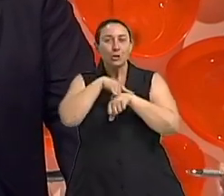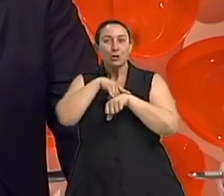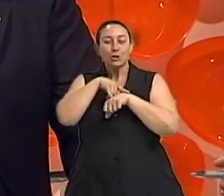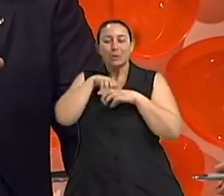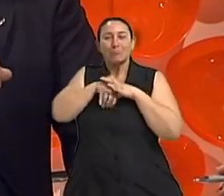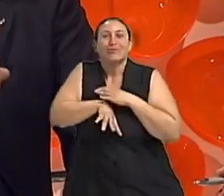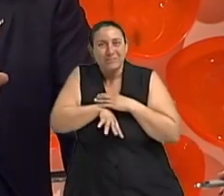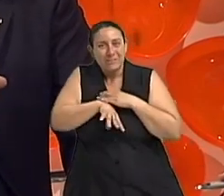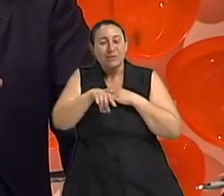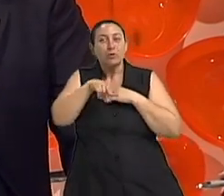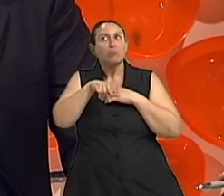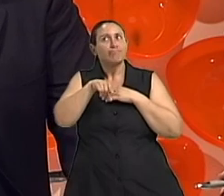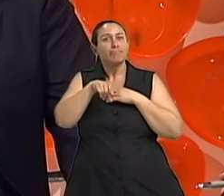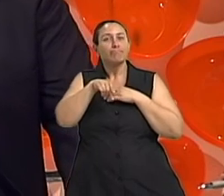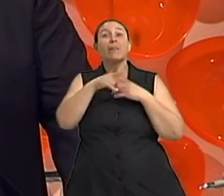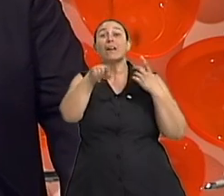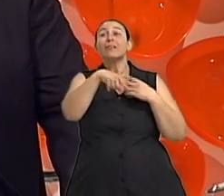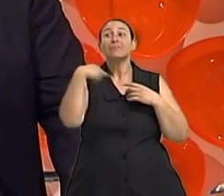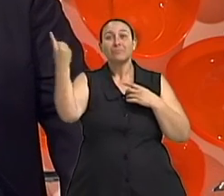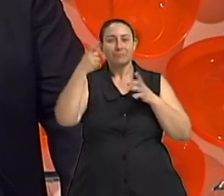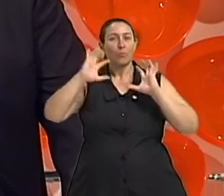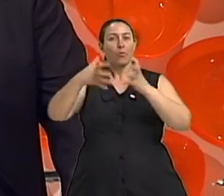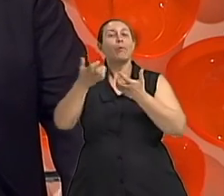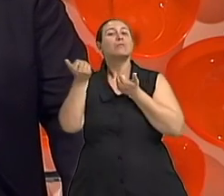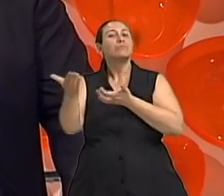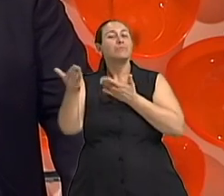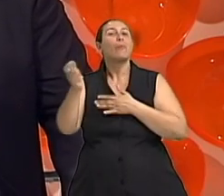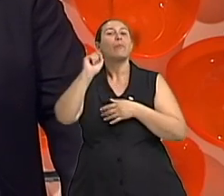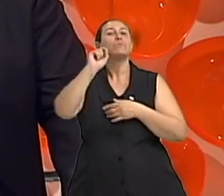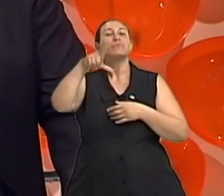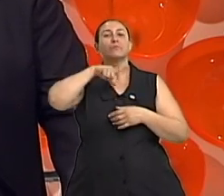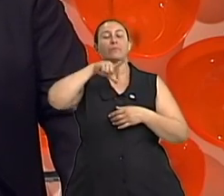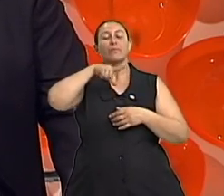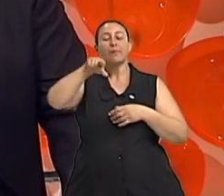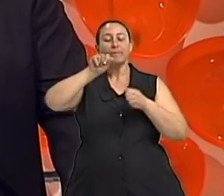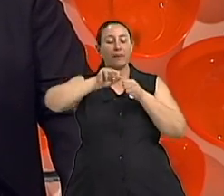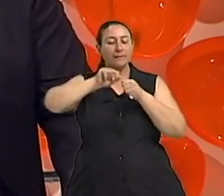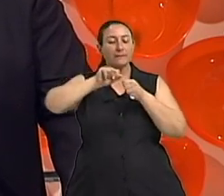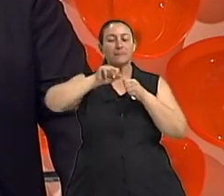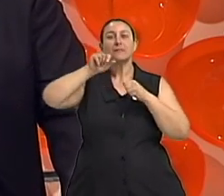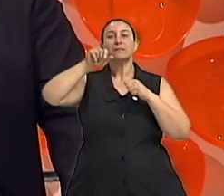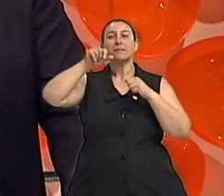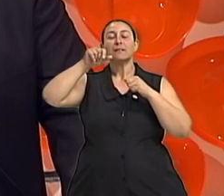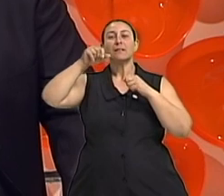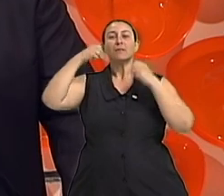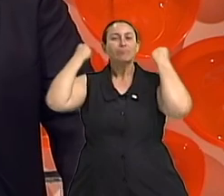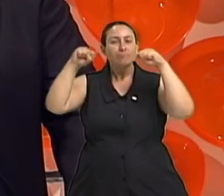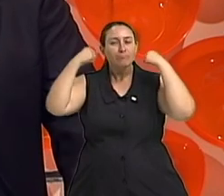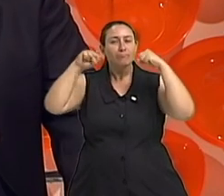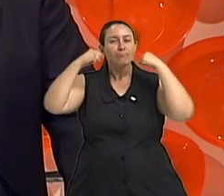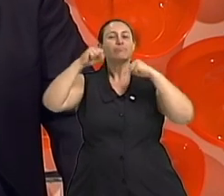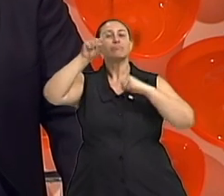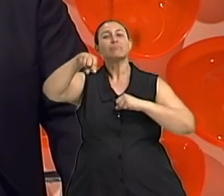eu vejo na população jovem que pratica jump jump é um exercício excelente que